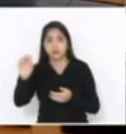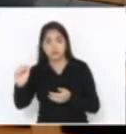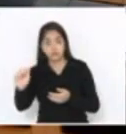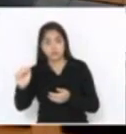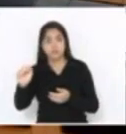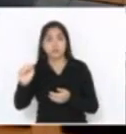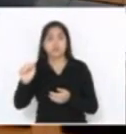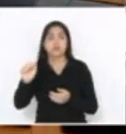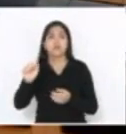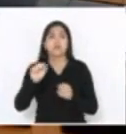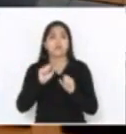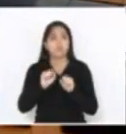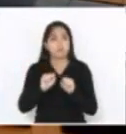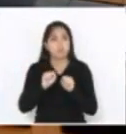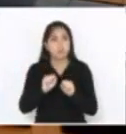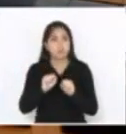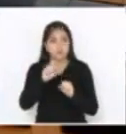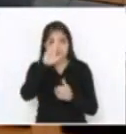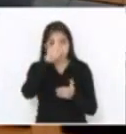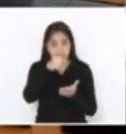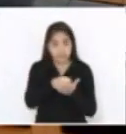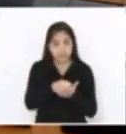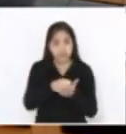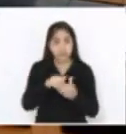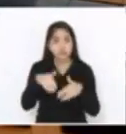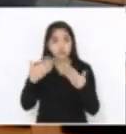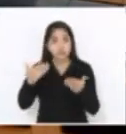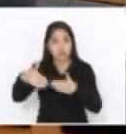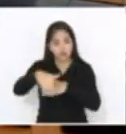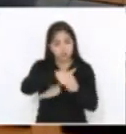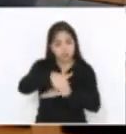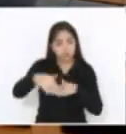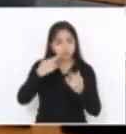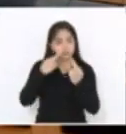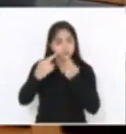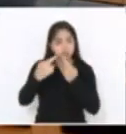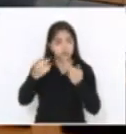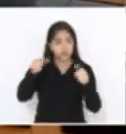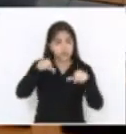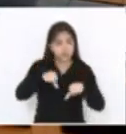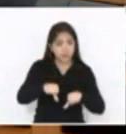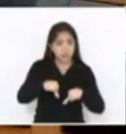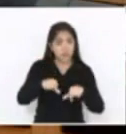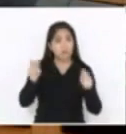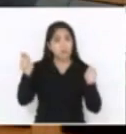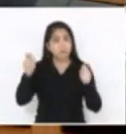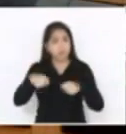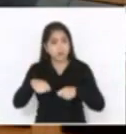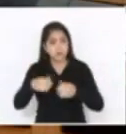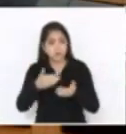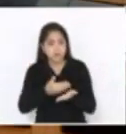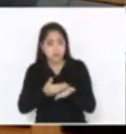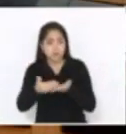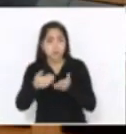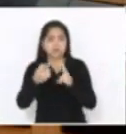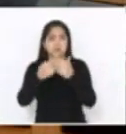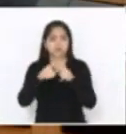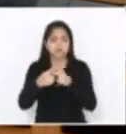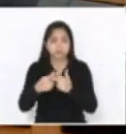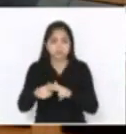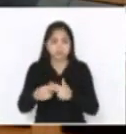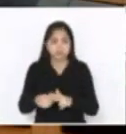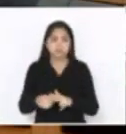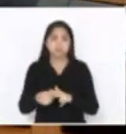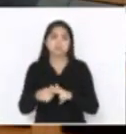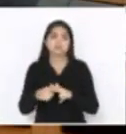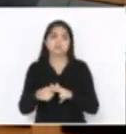definam os trechos em pior condição, sem, é claro, abrir mão de que os deputados